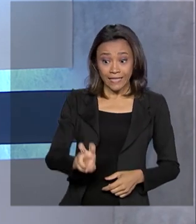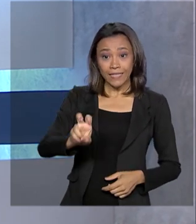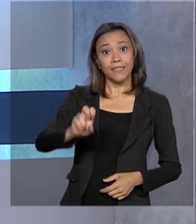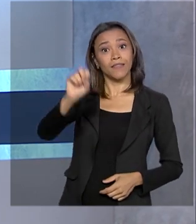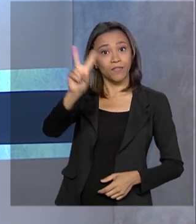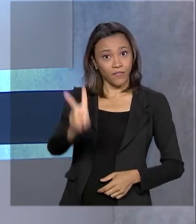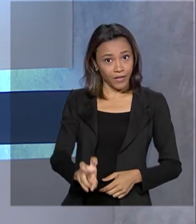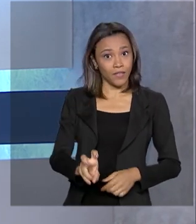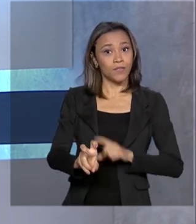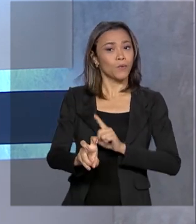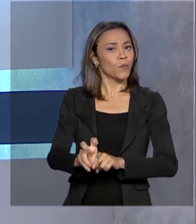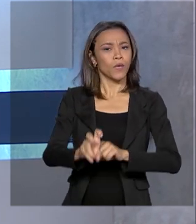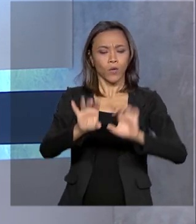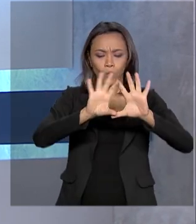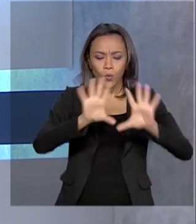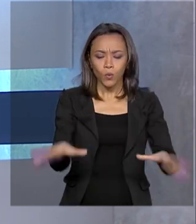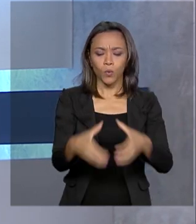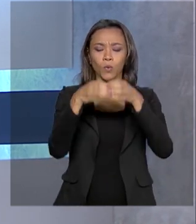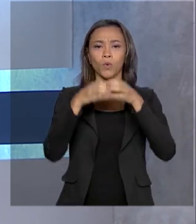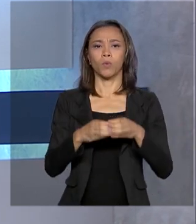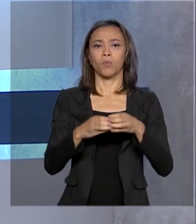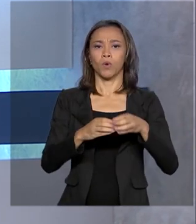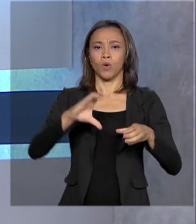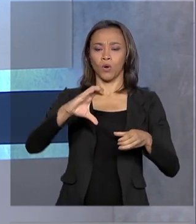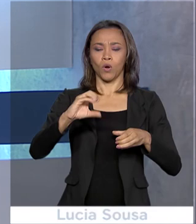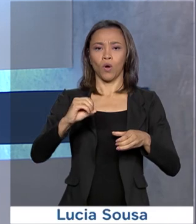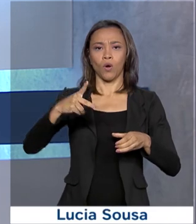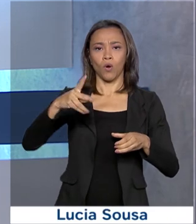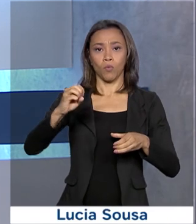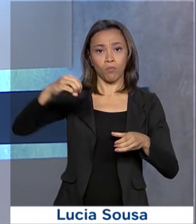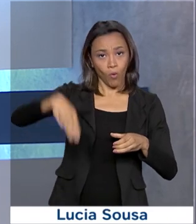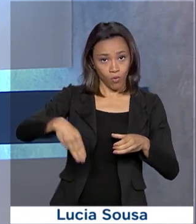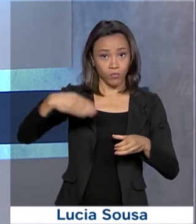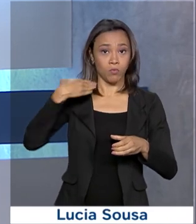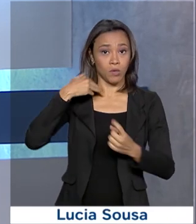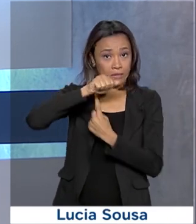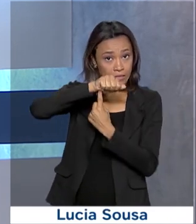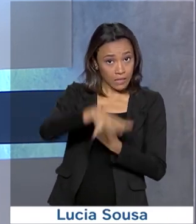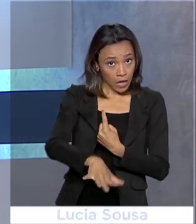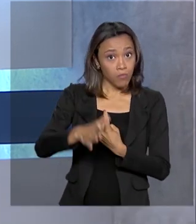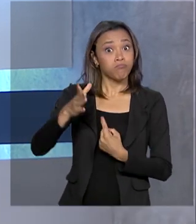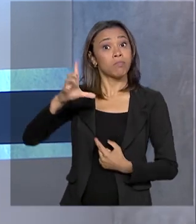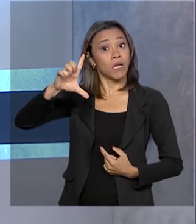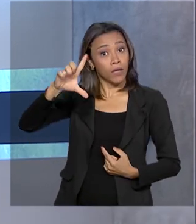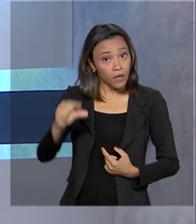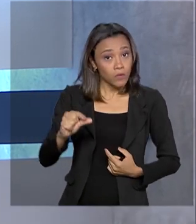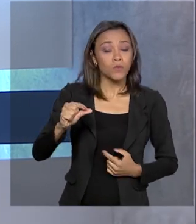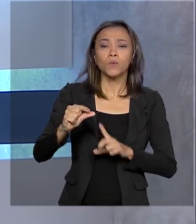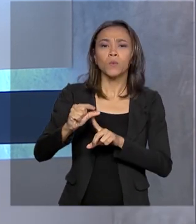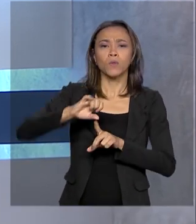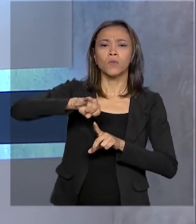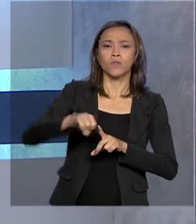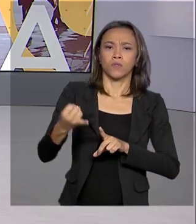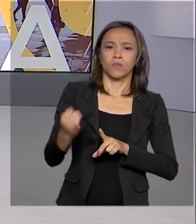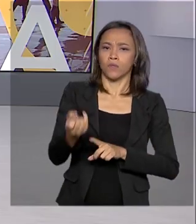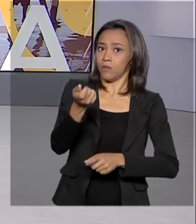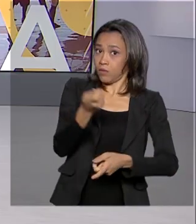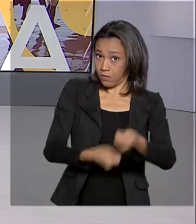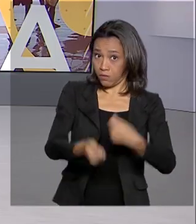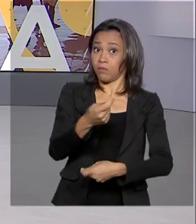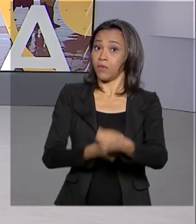consecutiva, o Comitê de Política Monetária do Banco Central, Copom, reduziu a taxa básica de juros da economia.